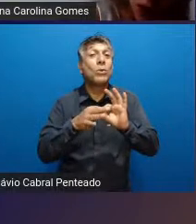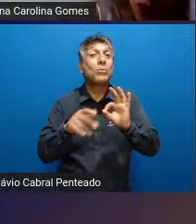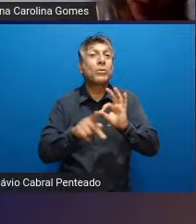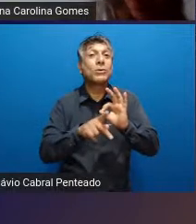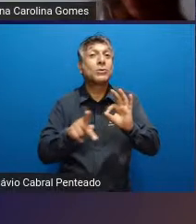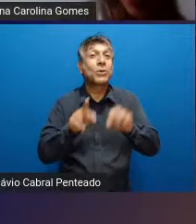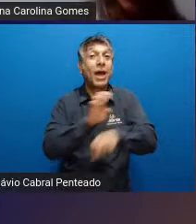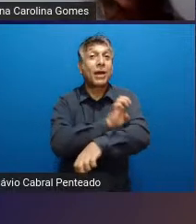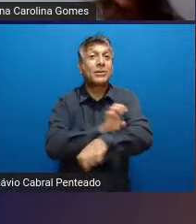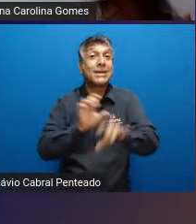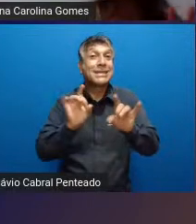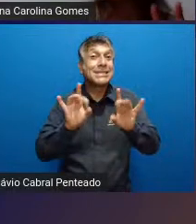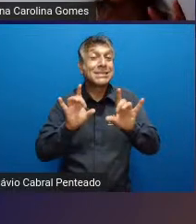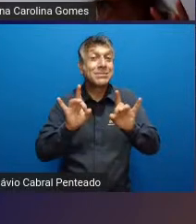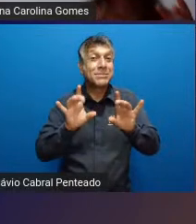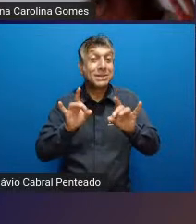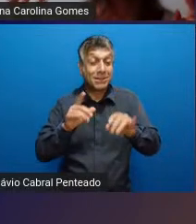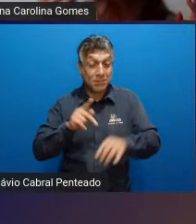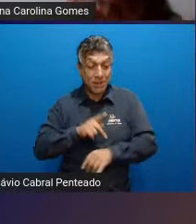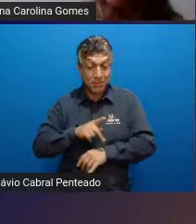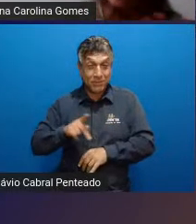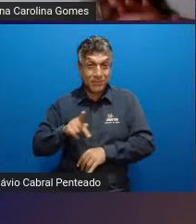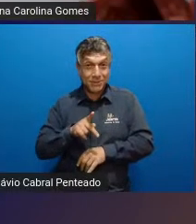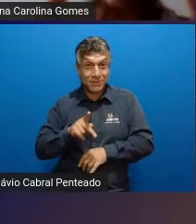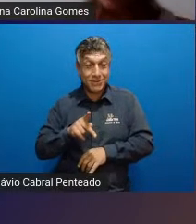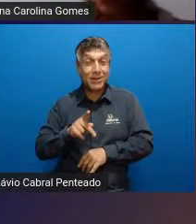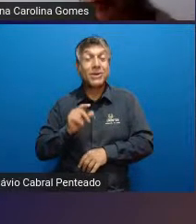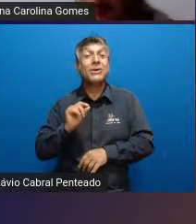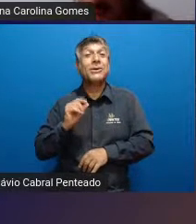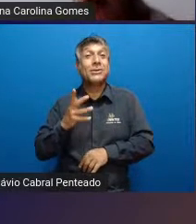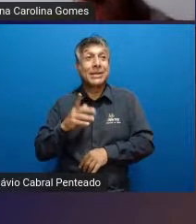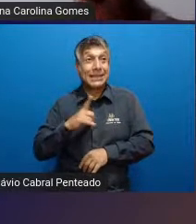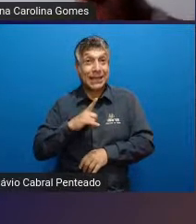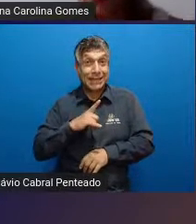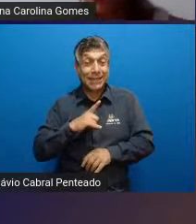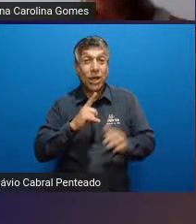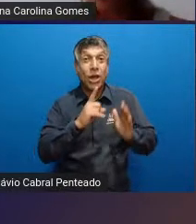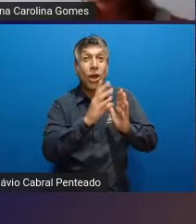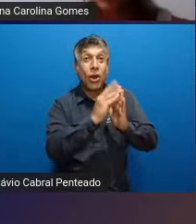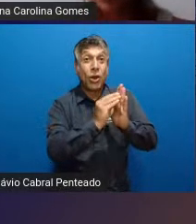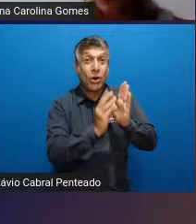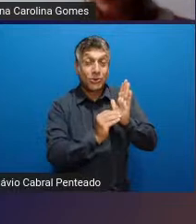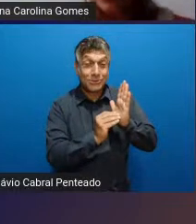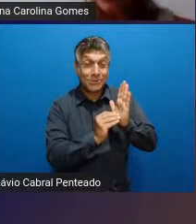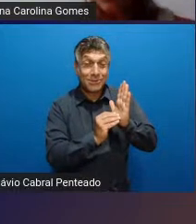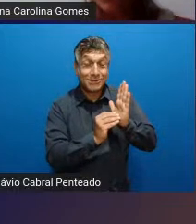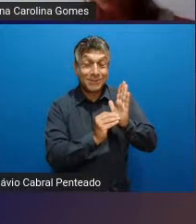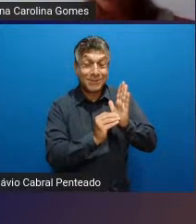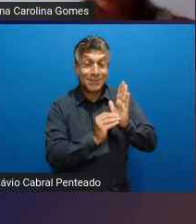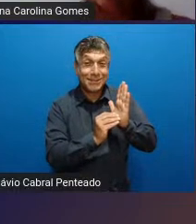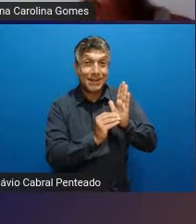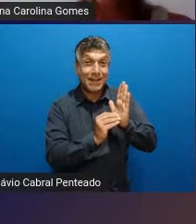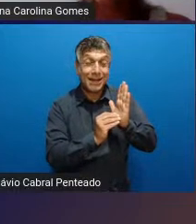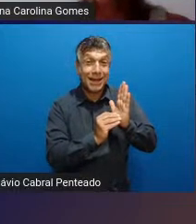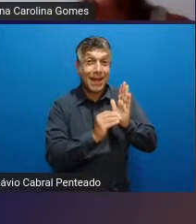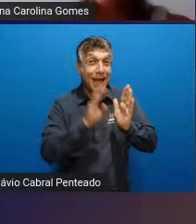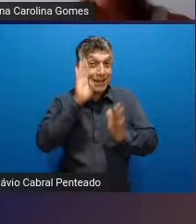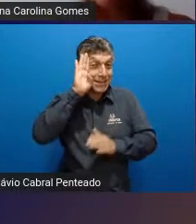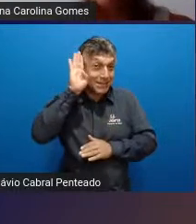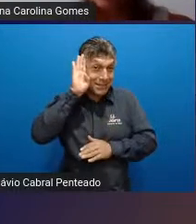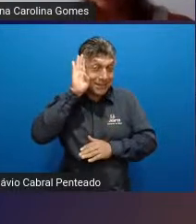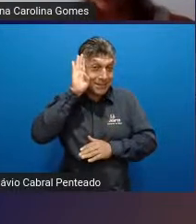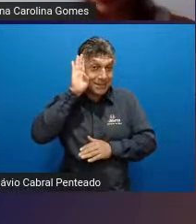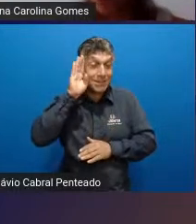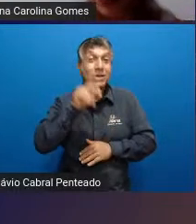profissional de educação física ele fica responsável pelos conteúdos acadêmicos pra passar pro autista e o profissional de educação